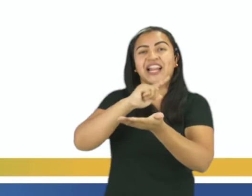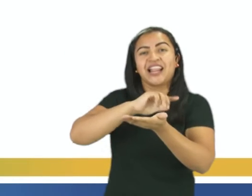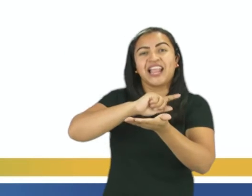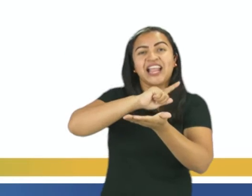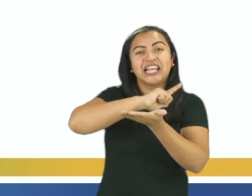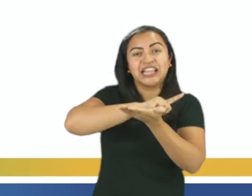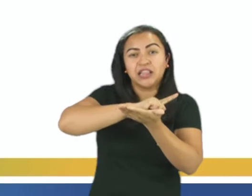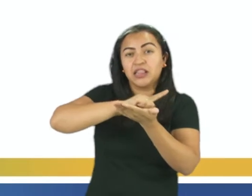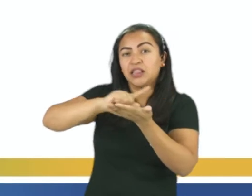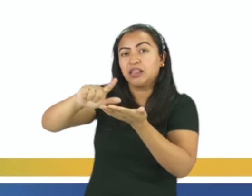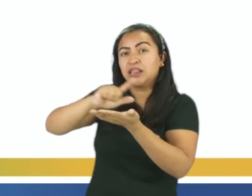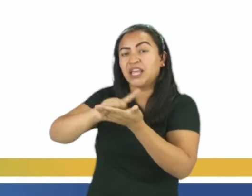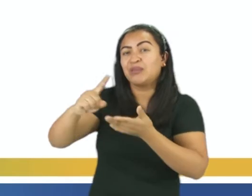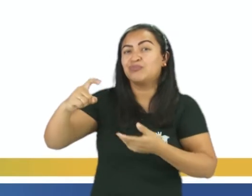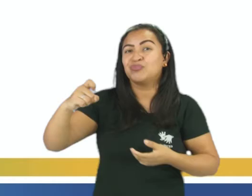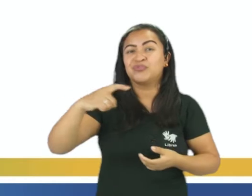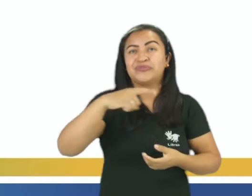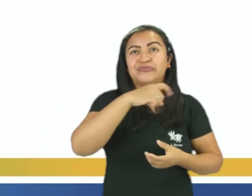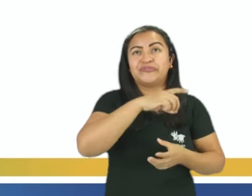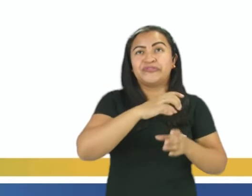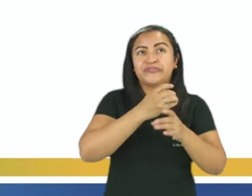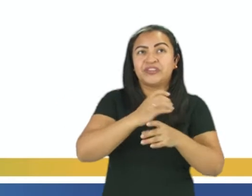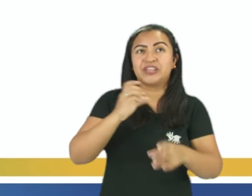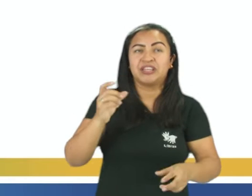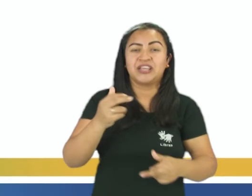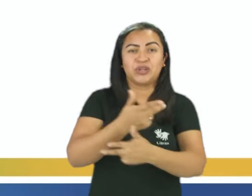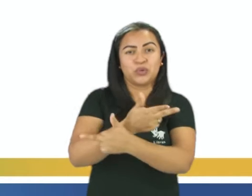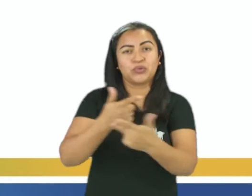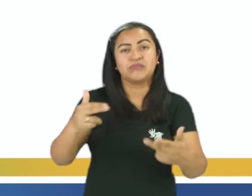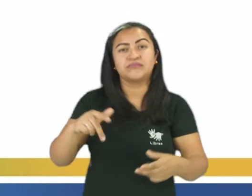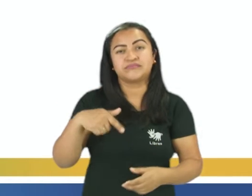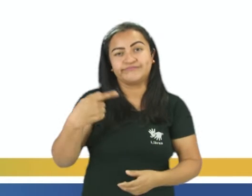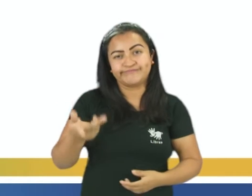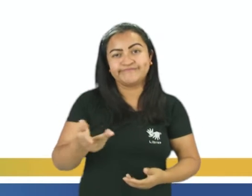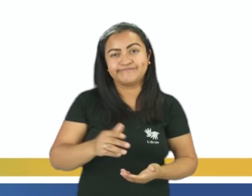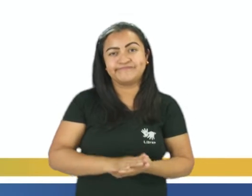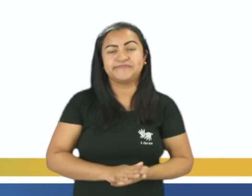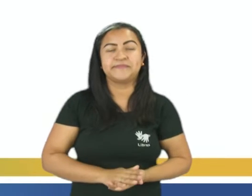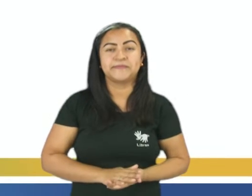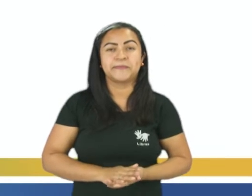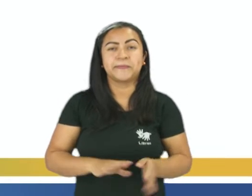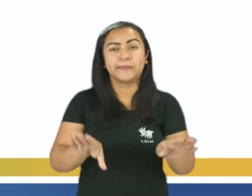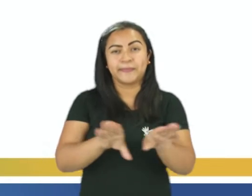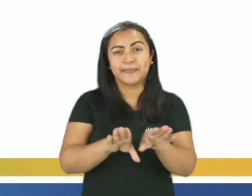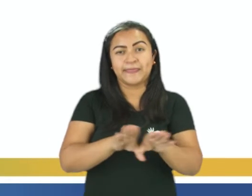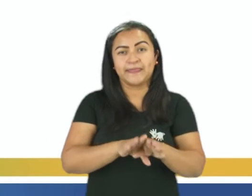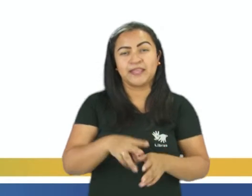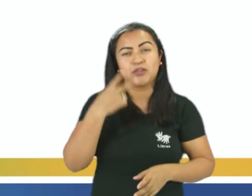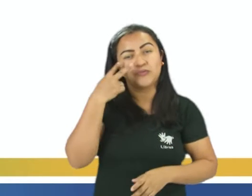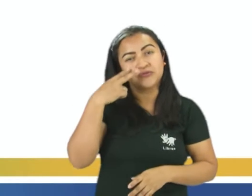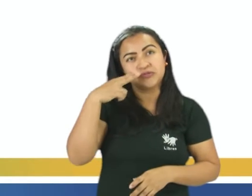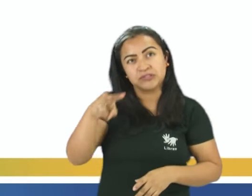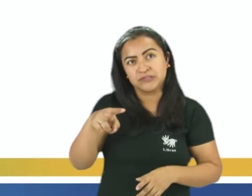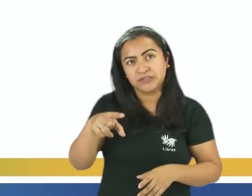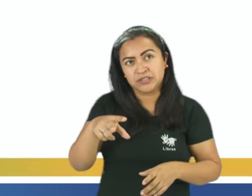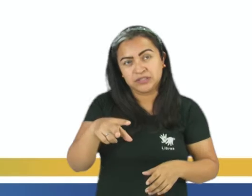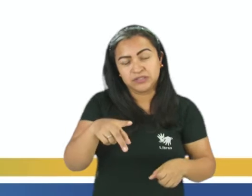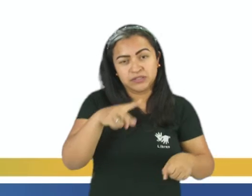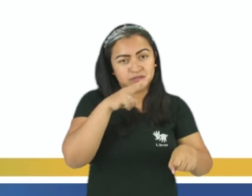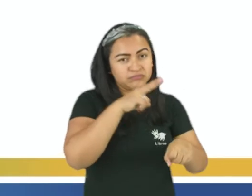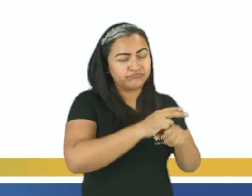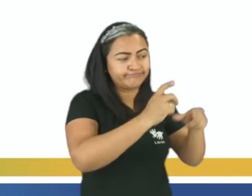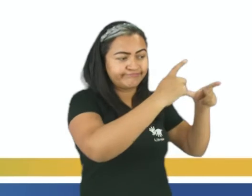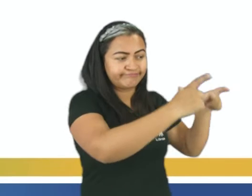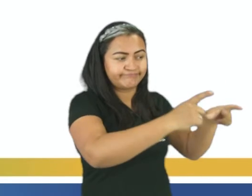bactérias e outros micro-organismos. Então, a gente, se vocês prestarem atenção, é, quando vocês podem ver, assim, algum reservatório, onde tem